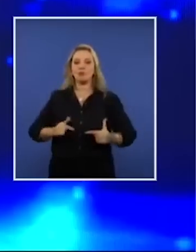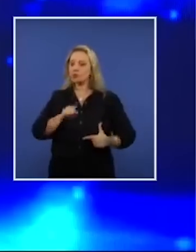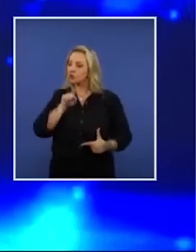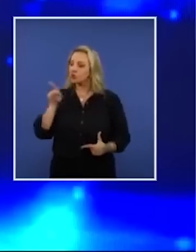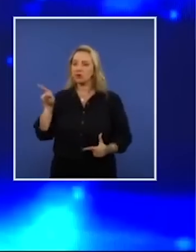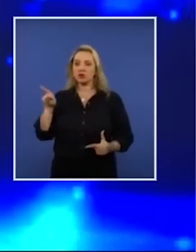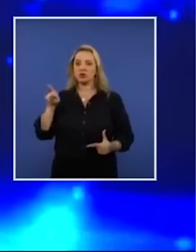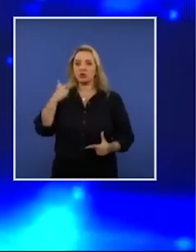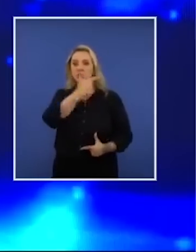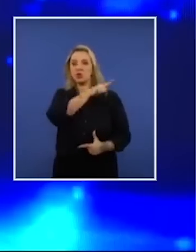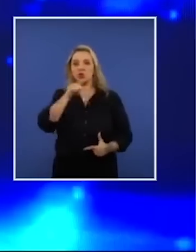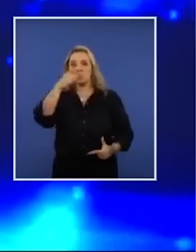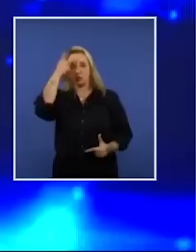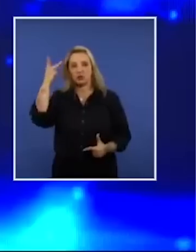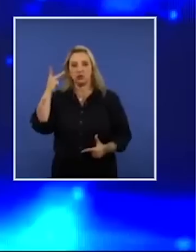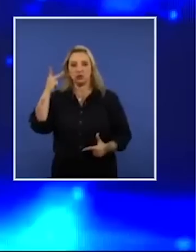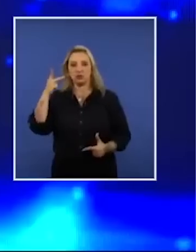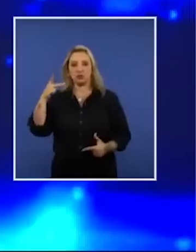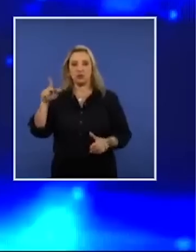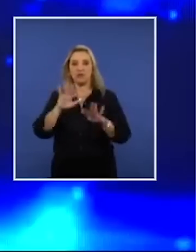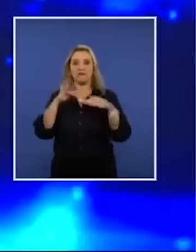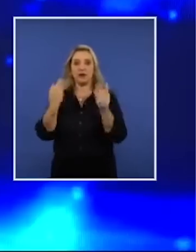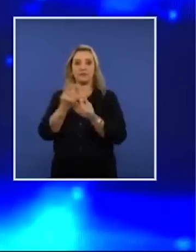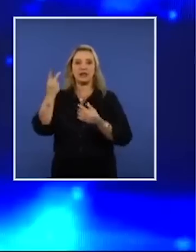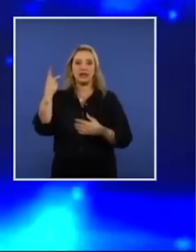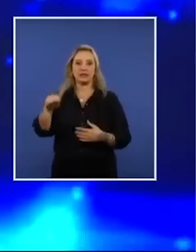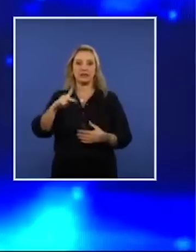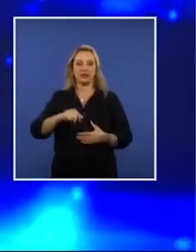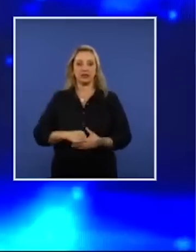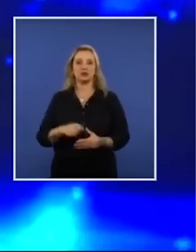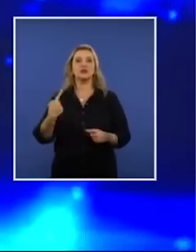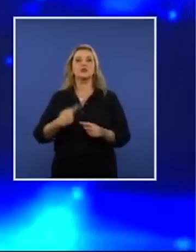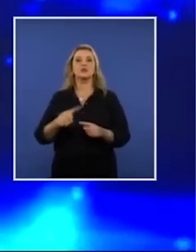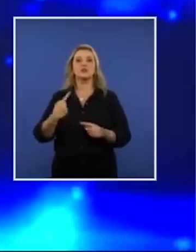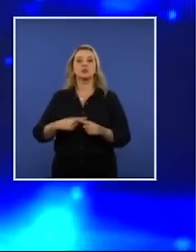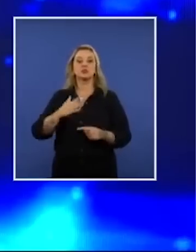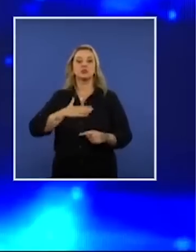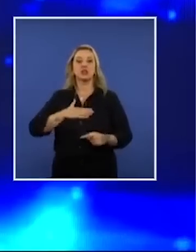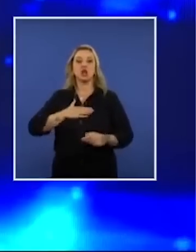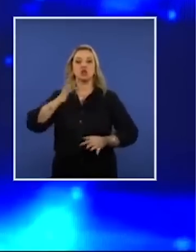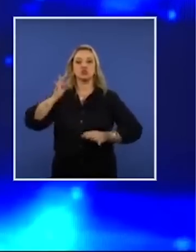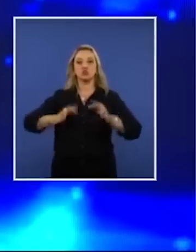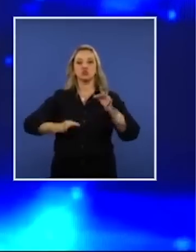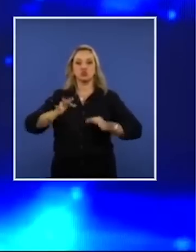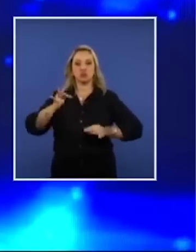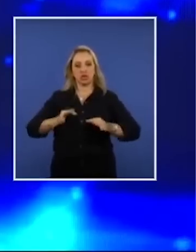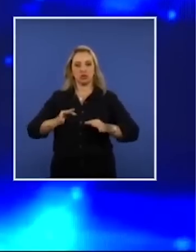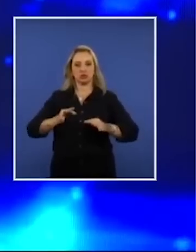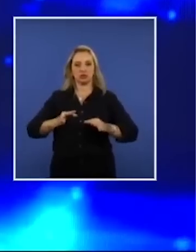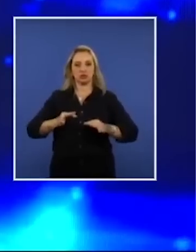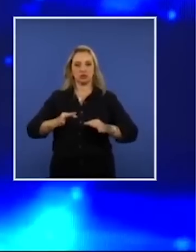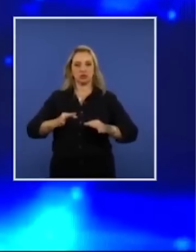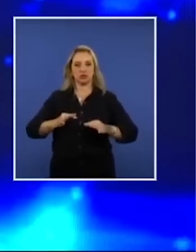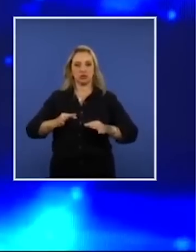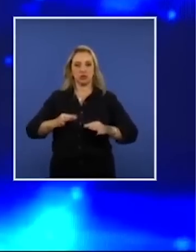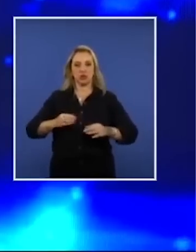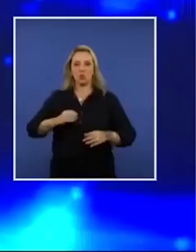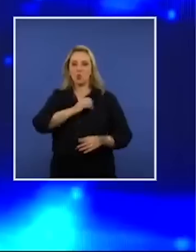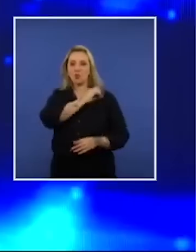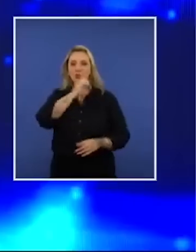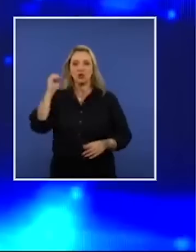ele ou qualquer outro parente dele. Porque eu fui julgado, fui considerado